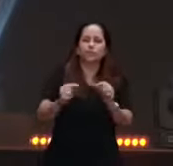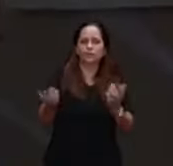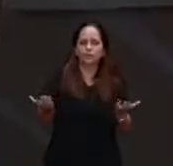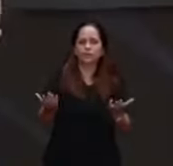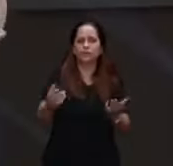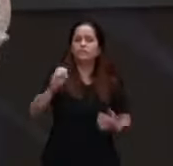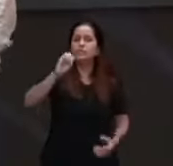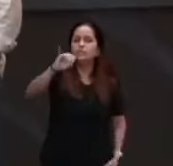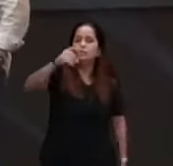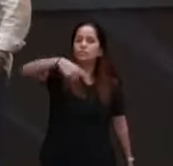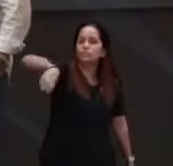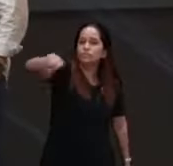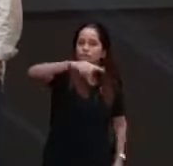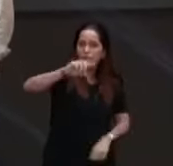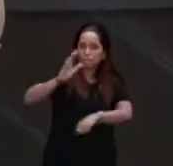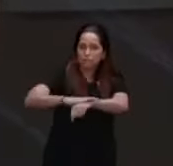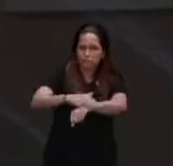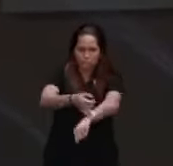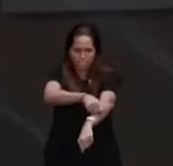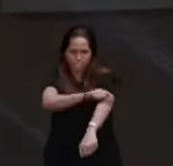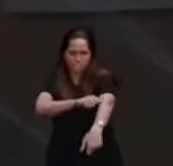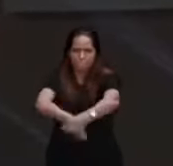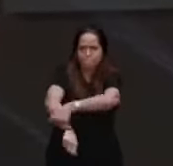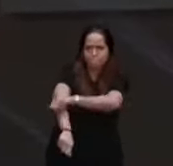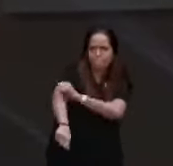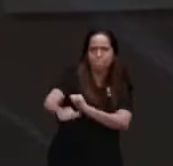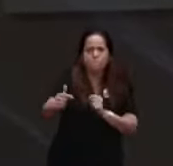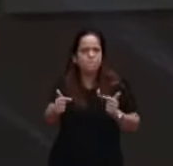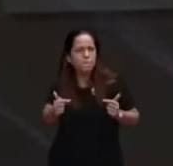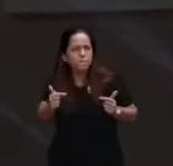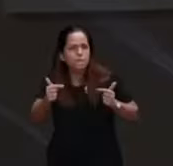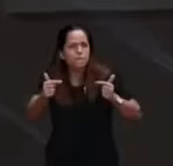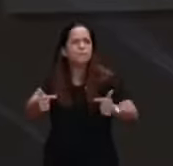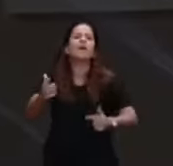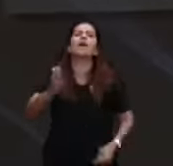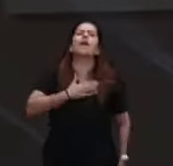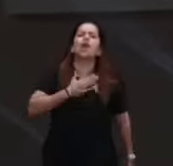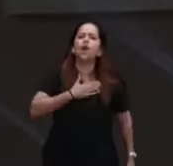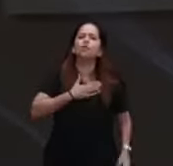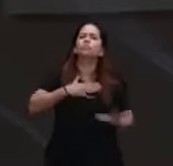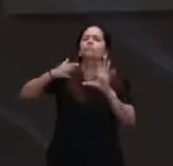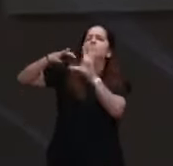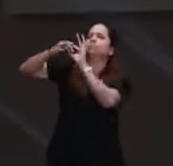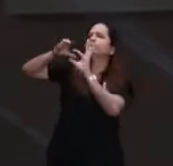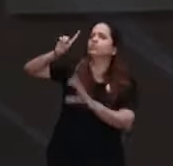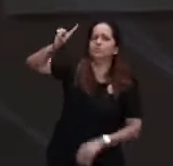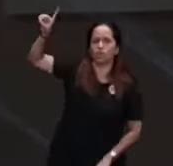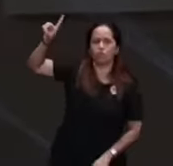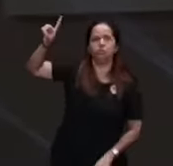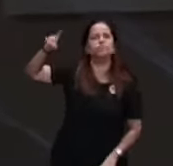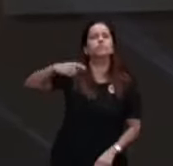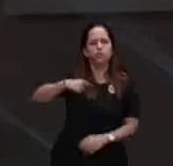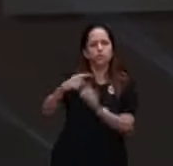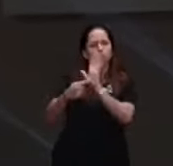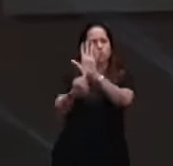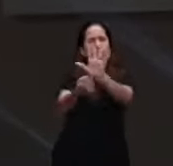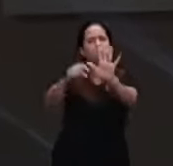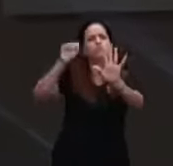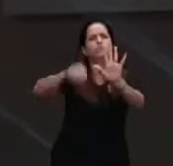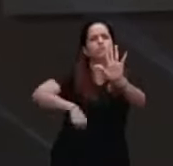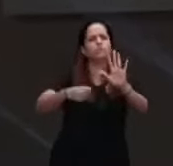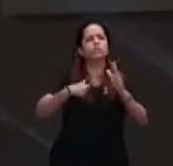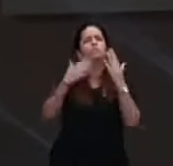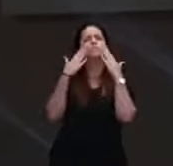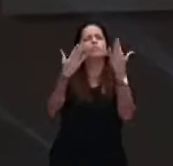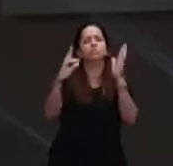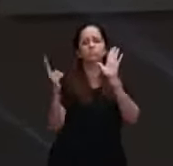cara, dizendo que está comigo, vai dançar, é o que Jesus está dizendo, se você